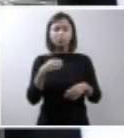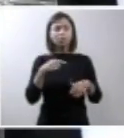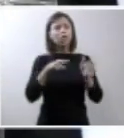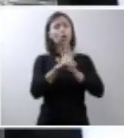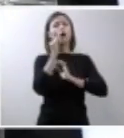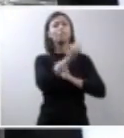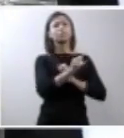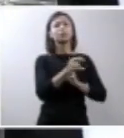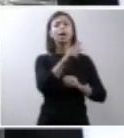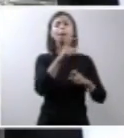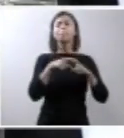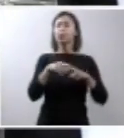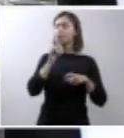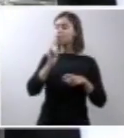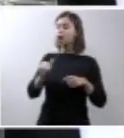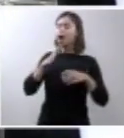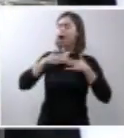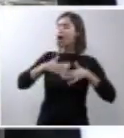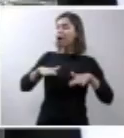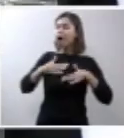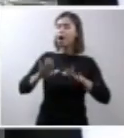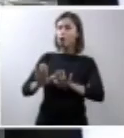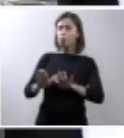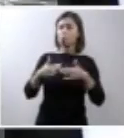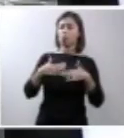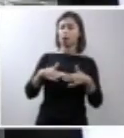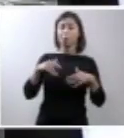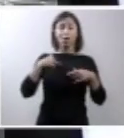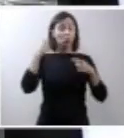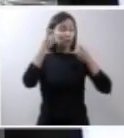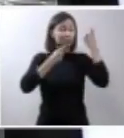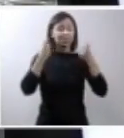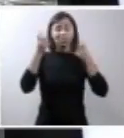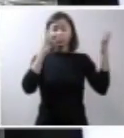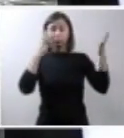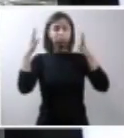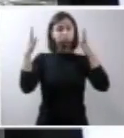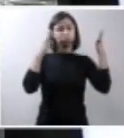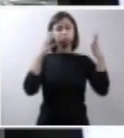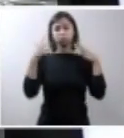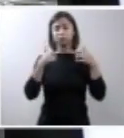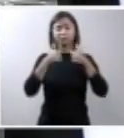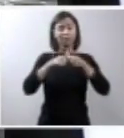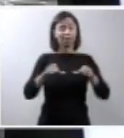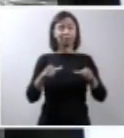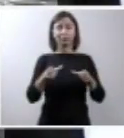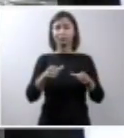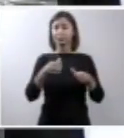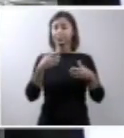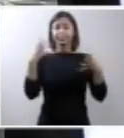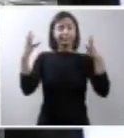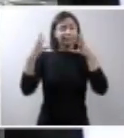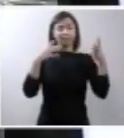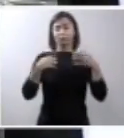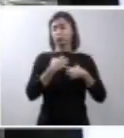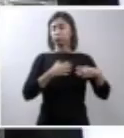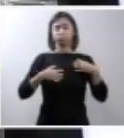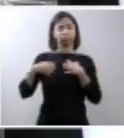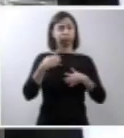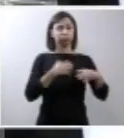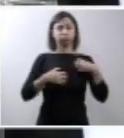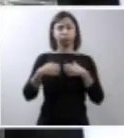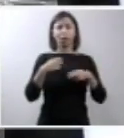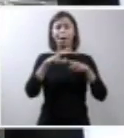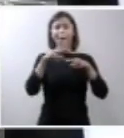o doutor, tenha calma, certo? Tenha calma. Eu liguei desesperado, eu não sabia o que faria. Eu fiquei, acho que, a princípio, mais traumatizado